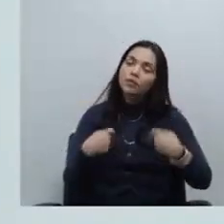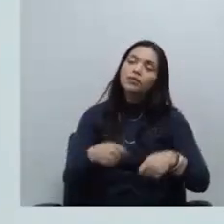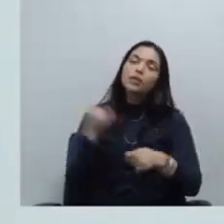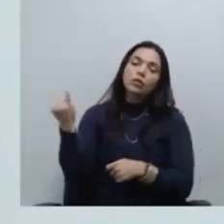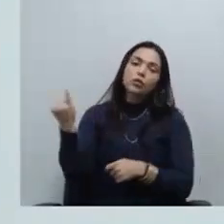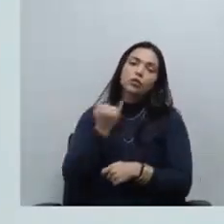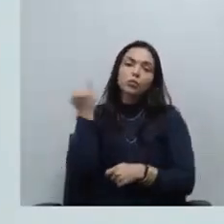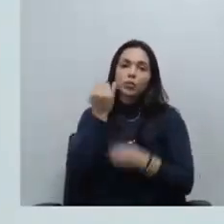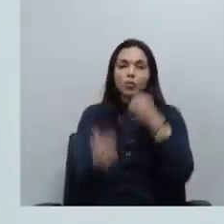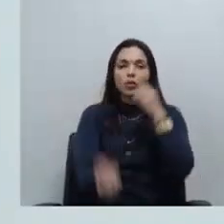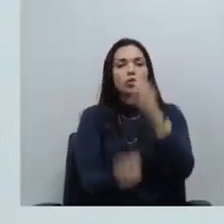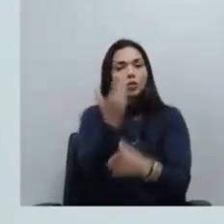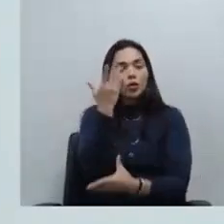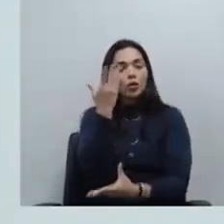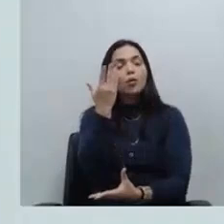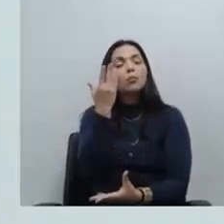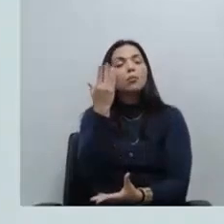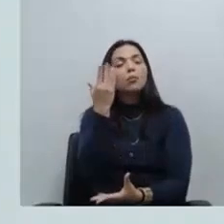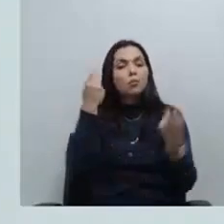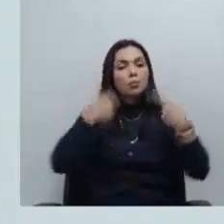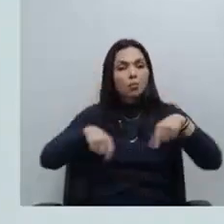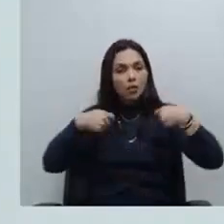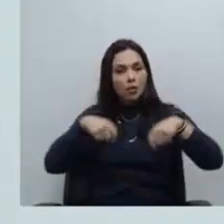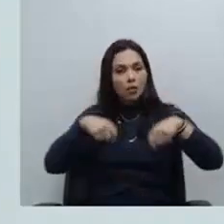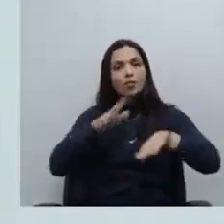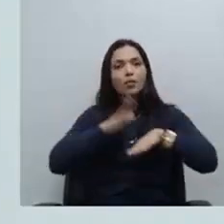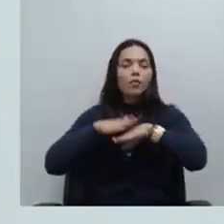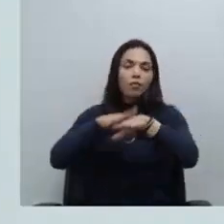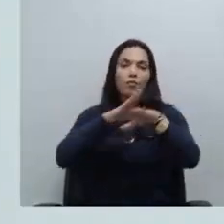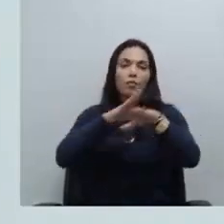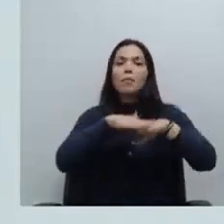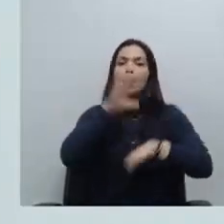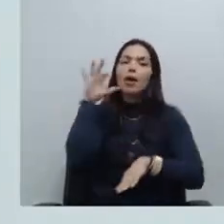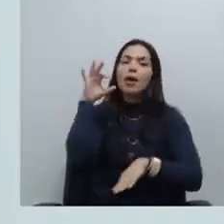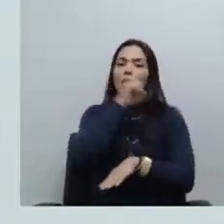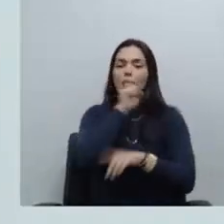de dessa implementação ser feito o mais rápido possível